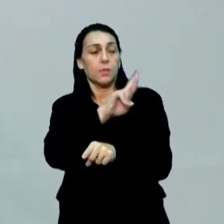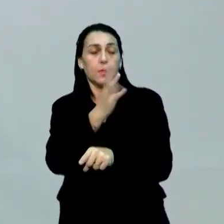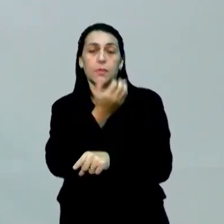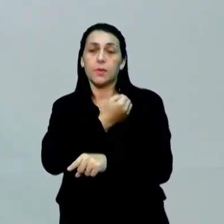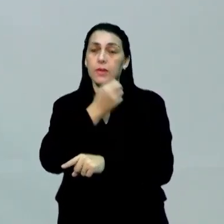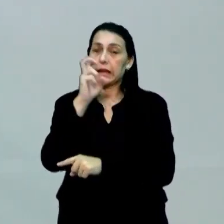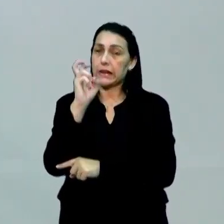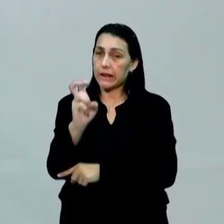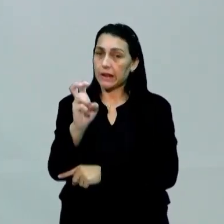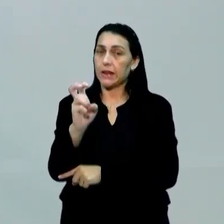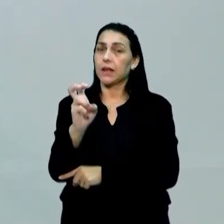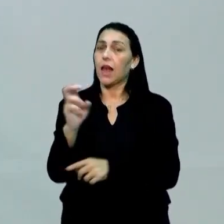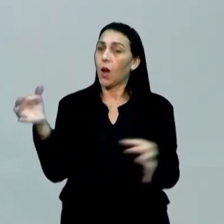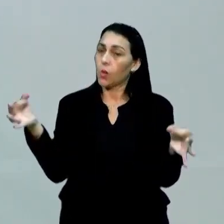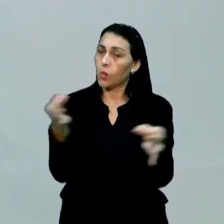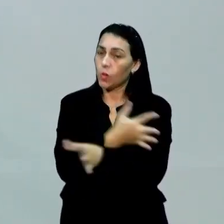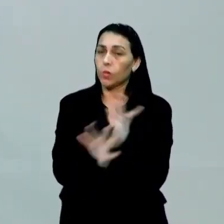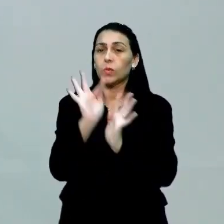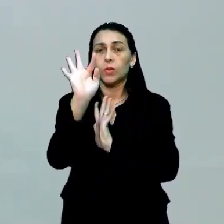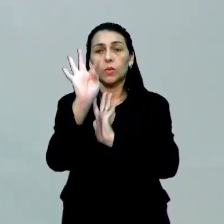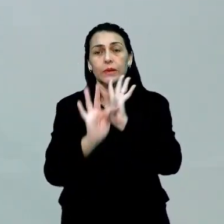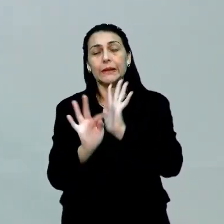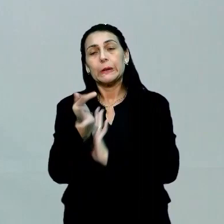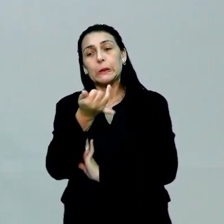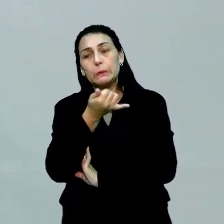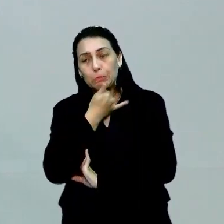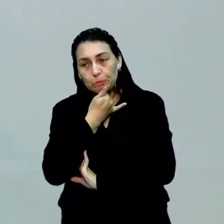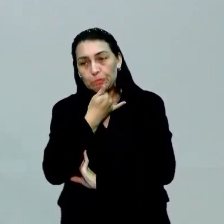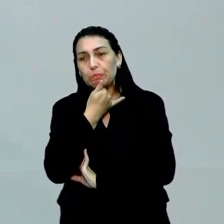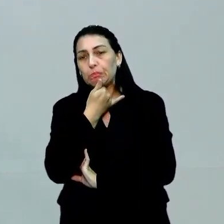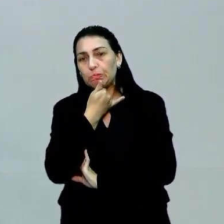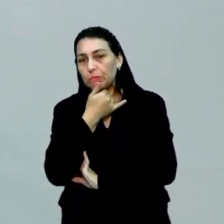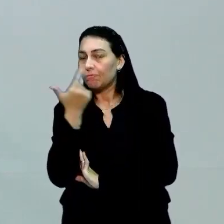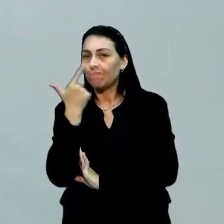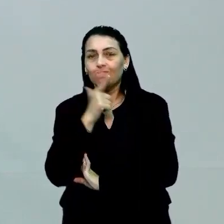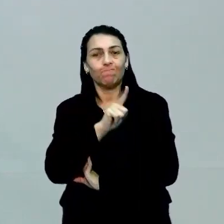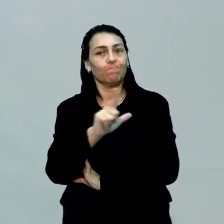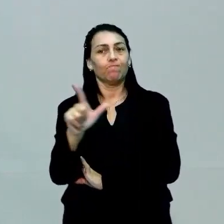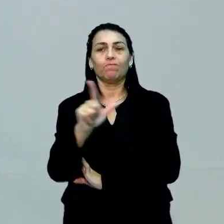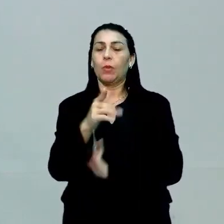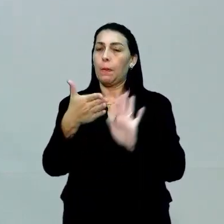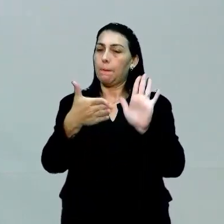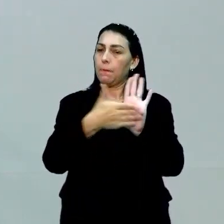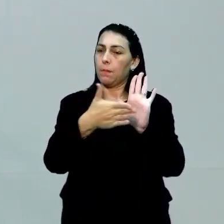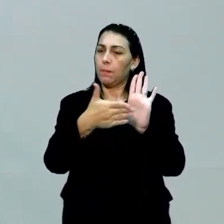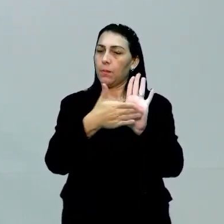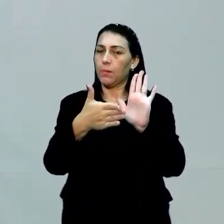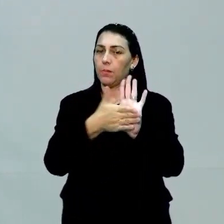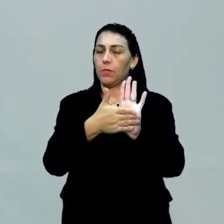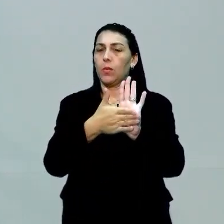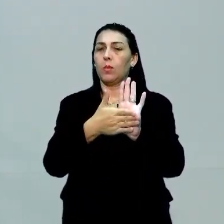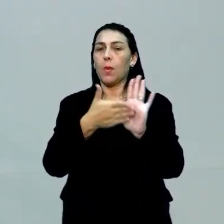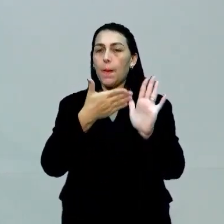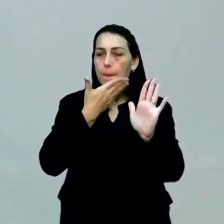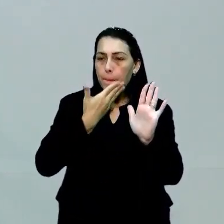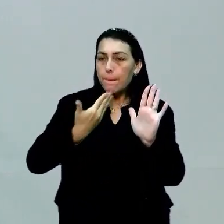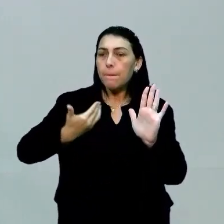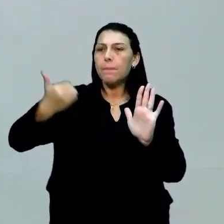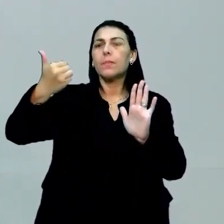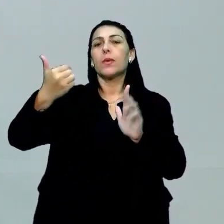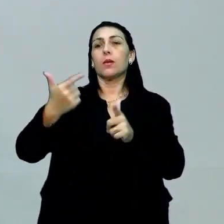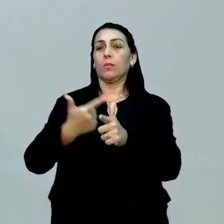cinco, que é a conclusão do texto, infelizmente elas não conseguem propor uma intervenção, elas não conseguem